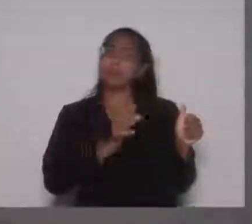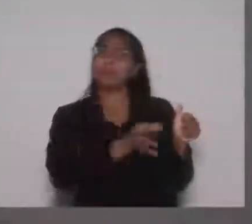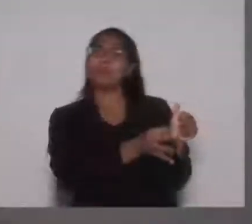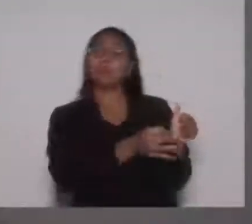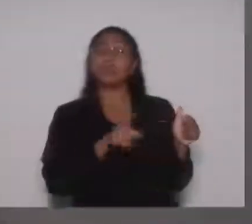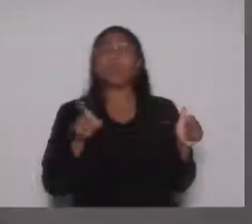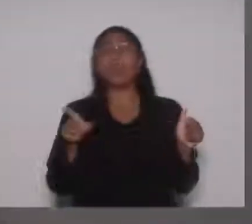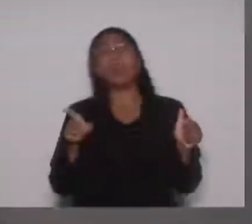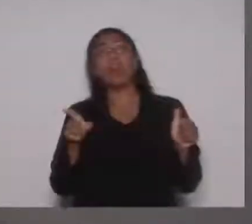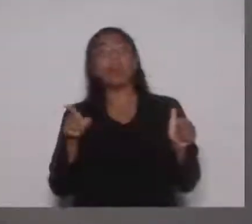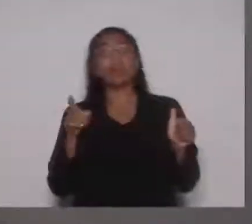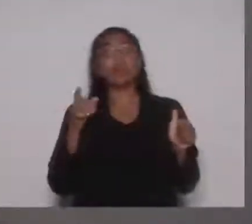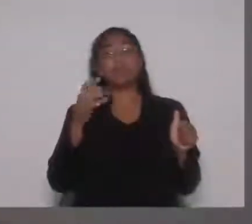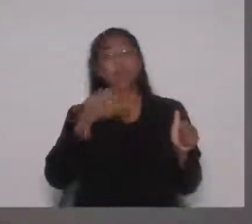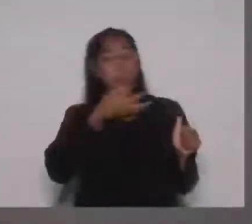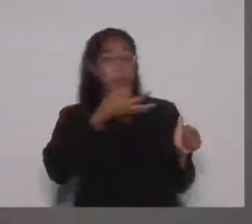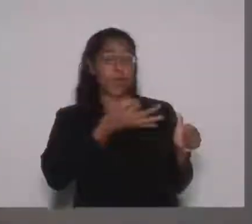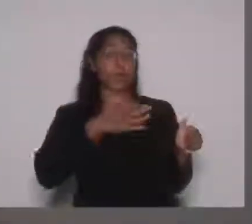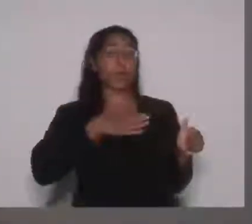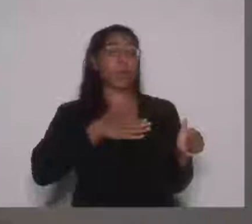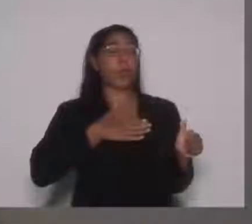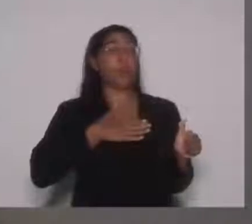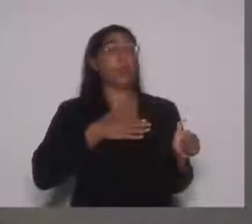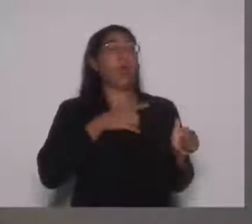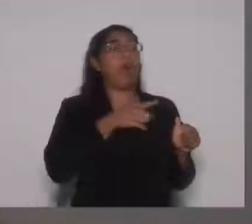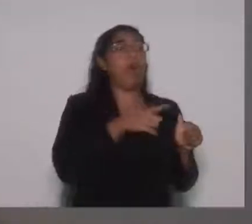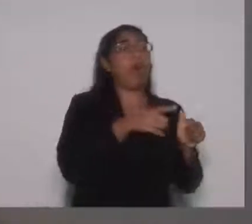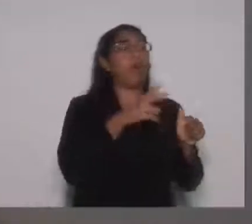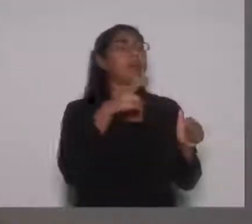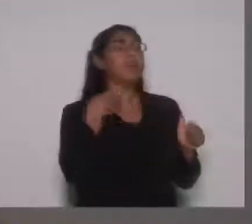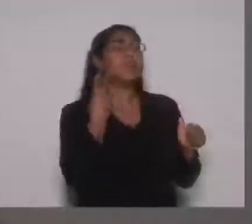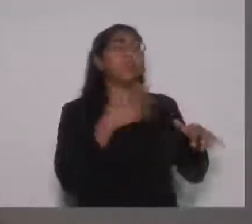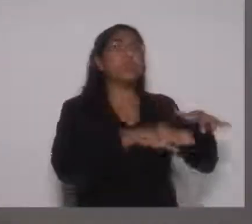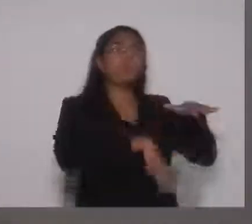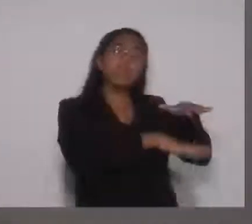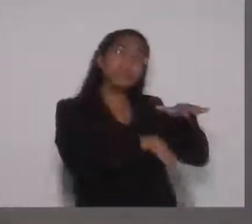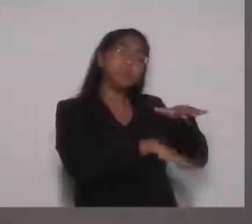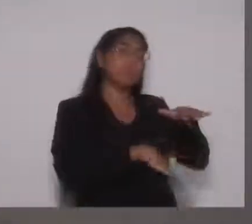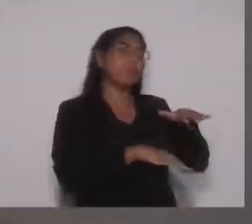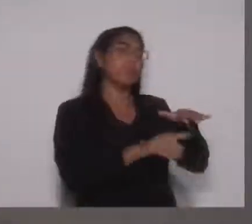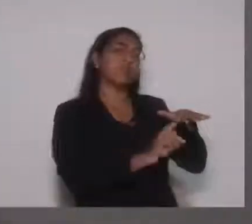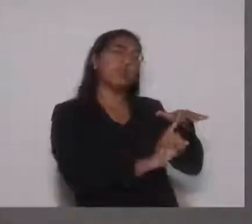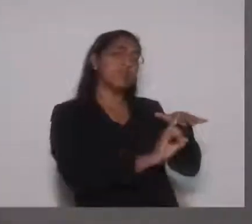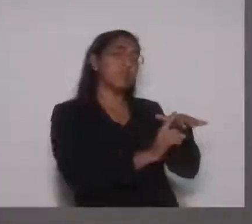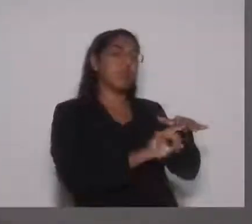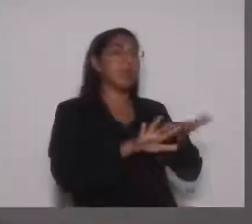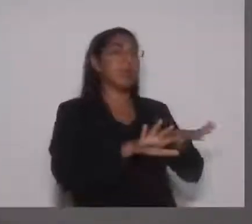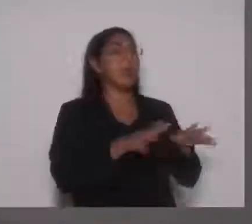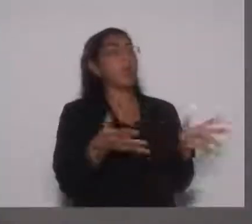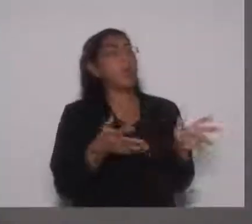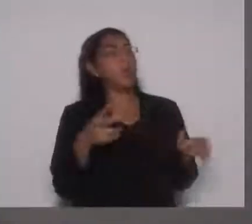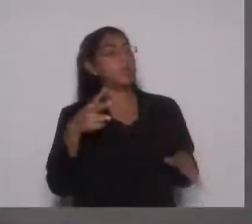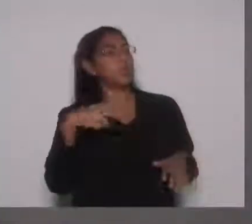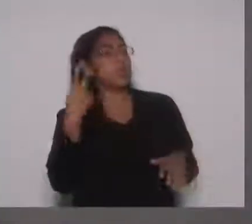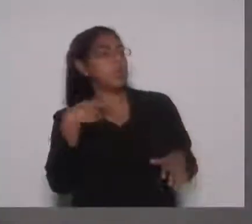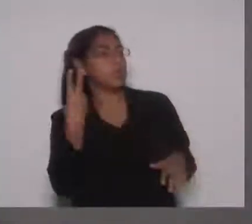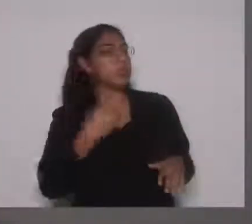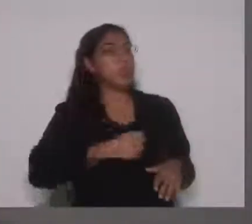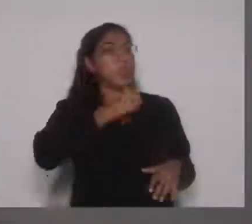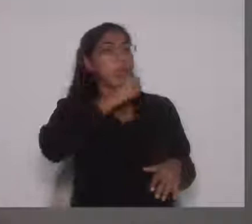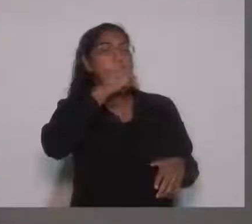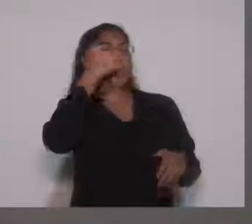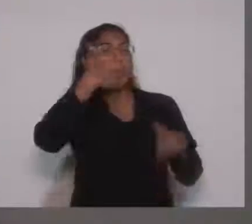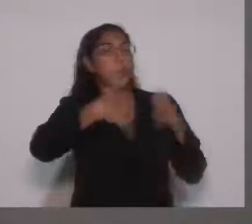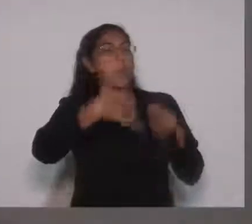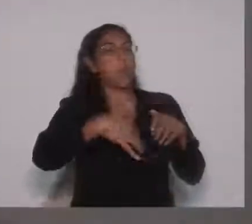dos vereadores baixou. Talvez hoje eles usem mais o microfone, menos os corredores. Não sei,